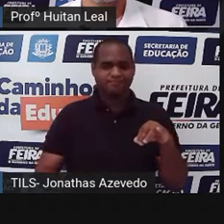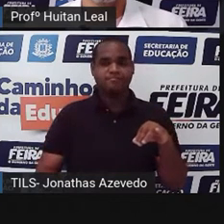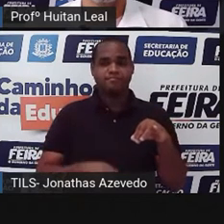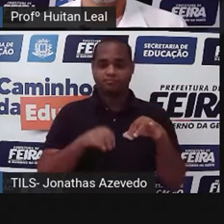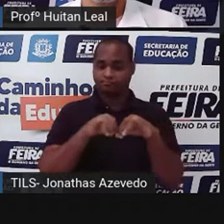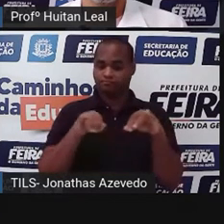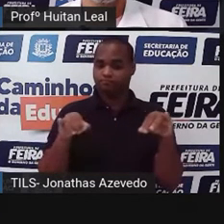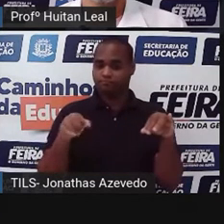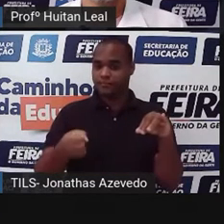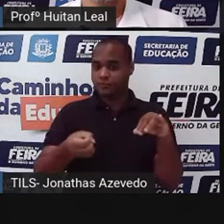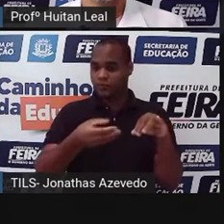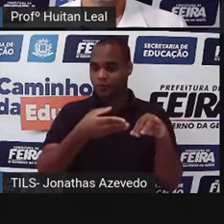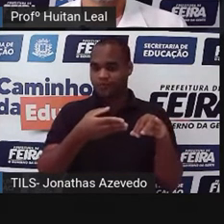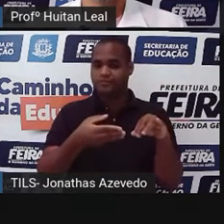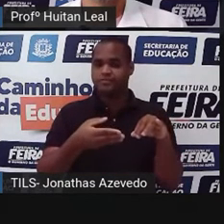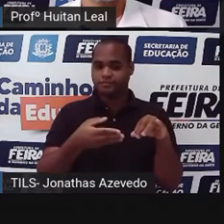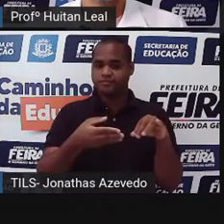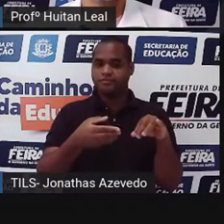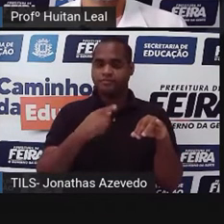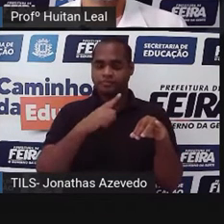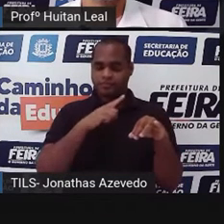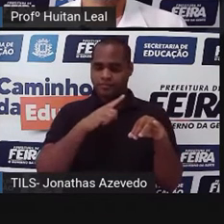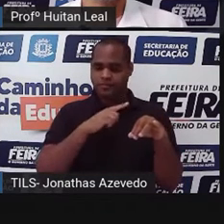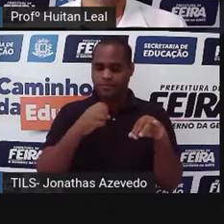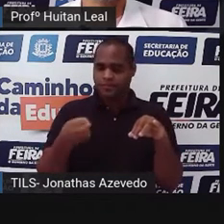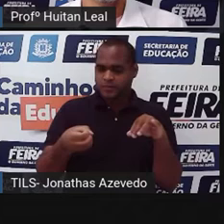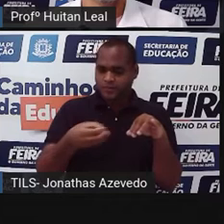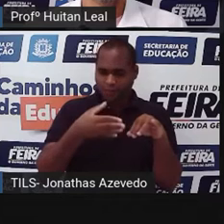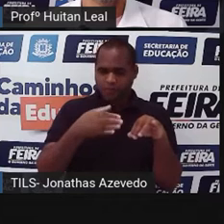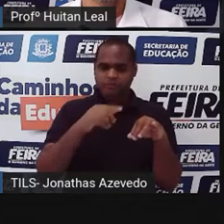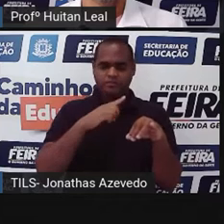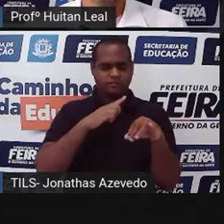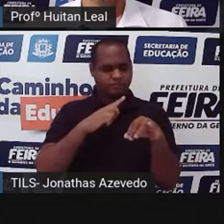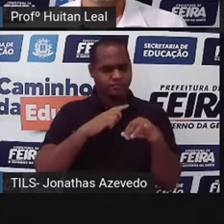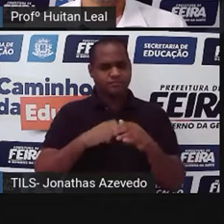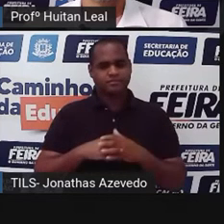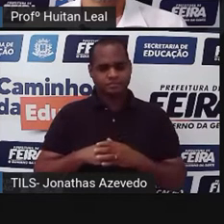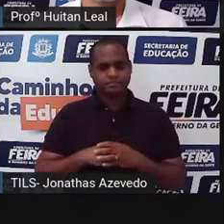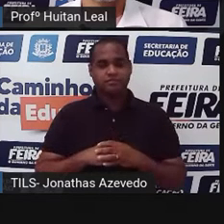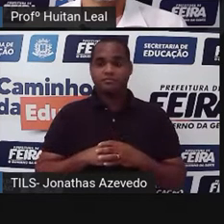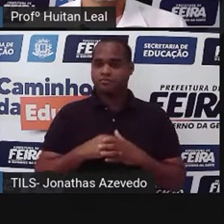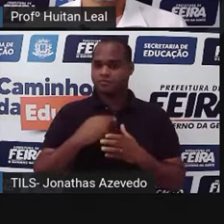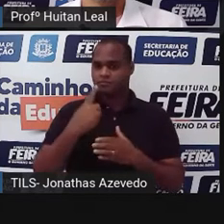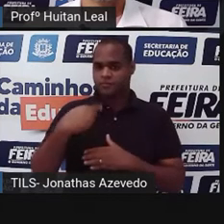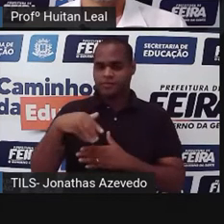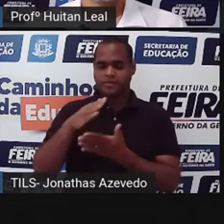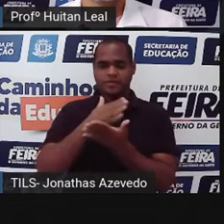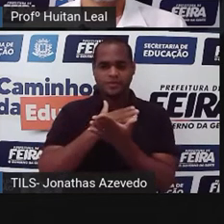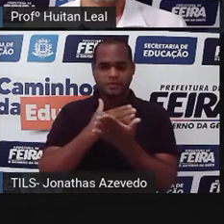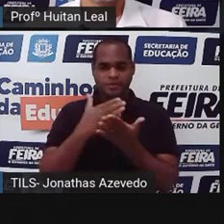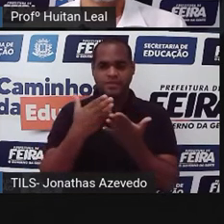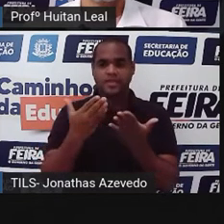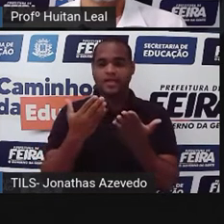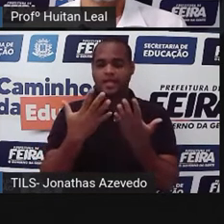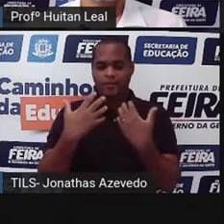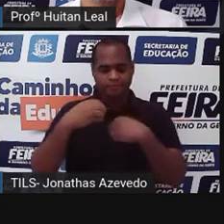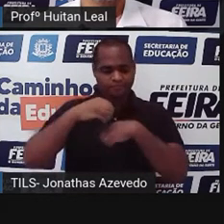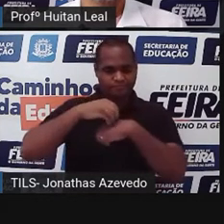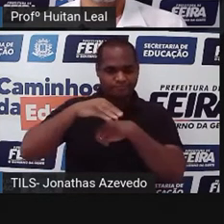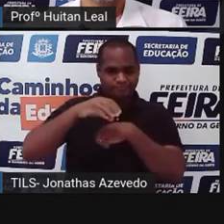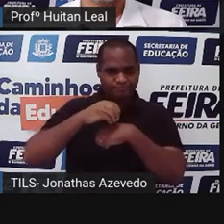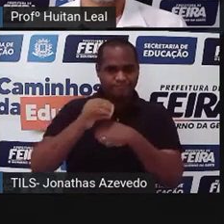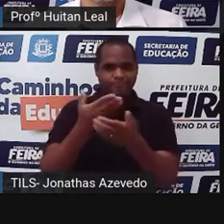Notícia, algo que vai trazer uma novidade. Então, para começar, eu trouxe aqui para vocês